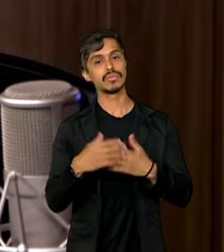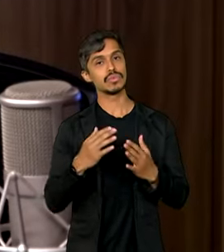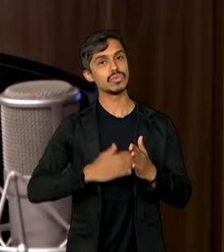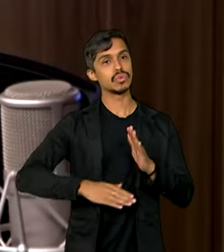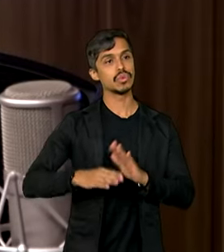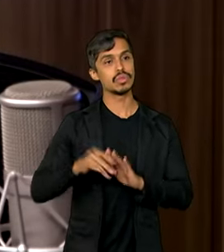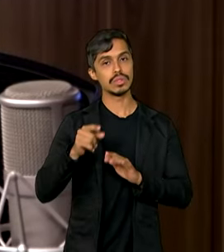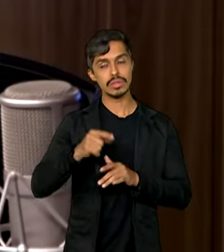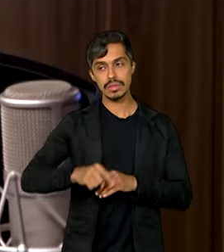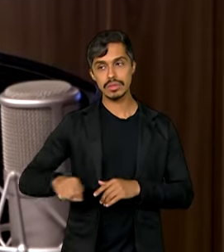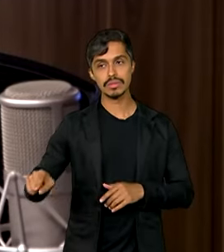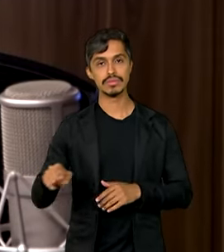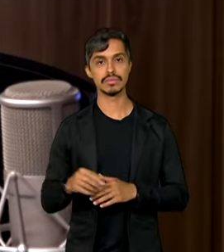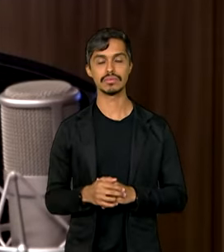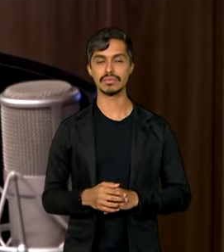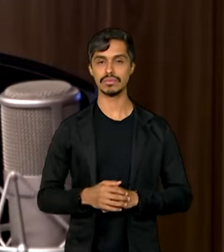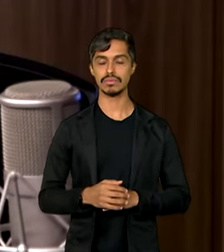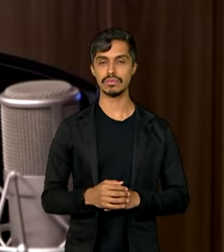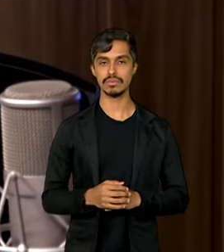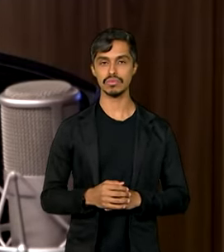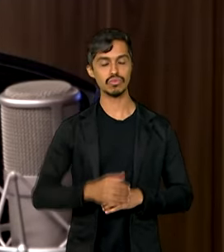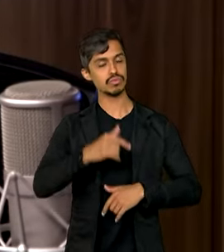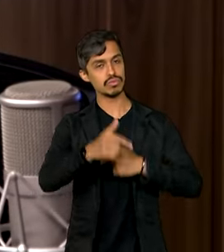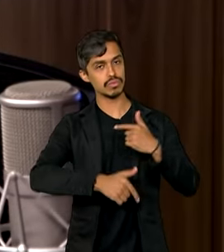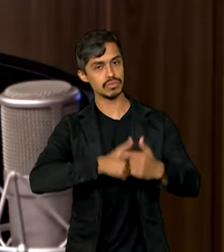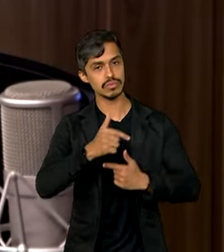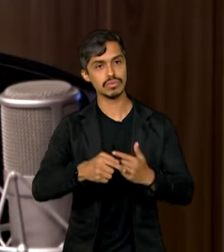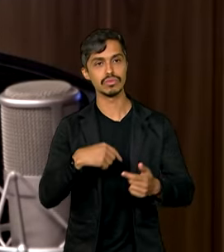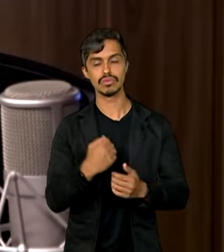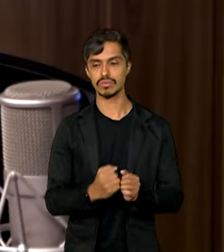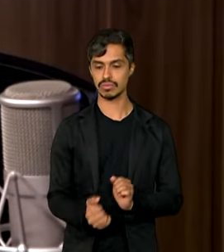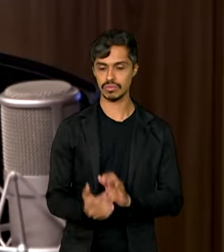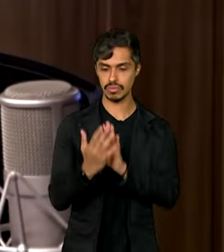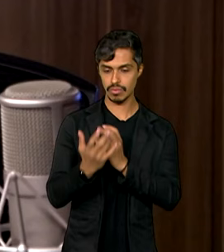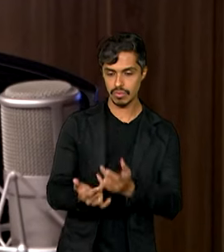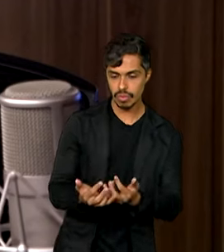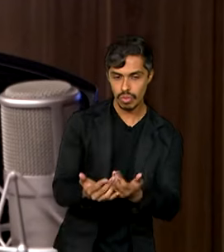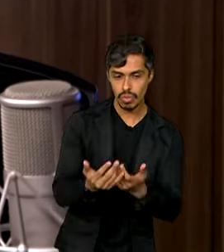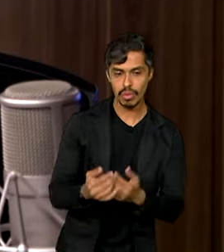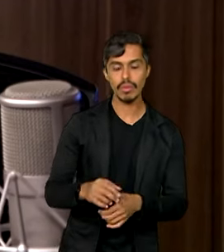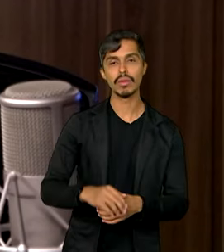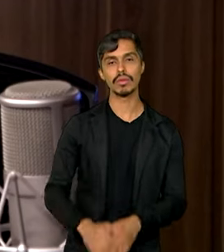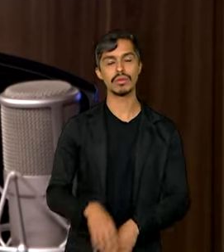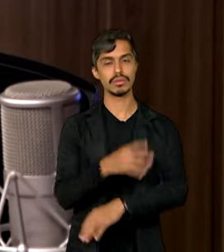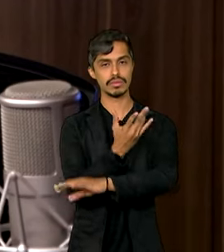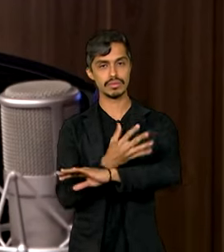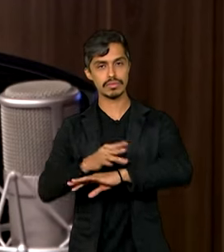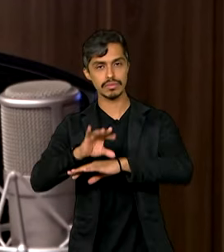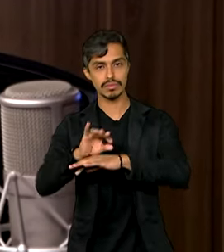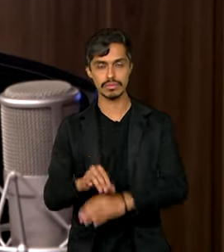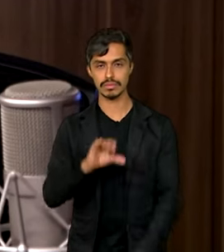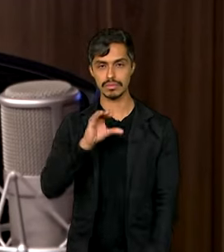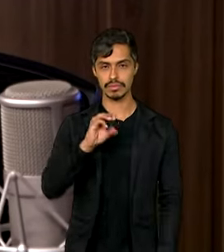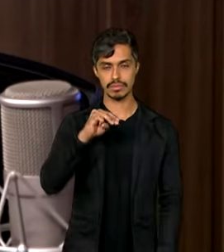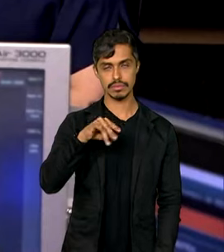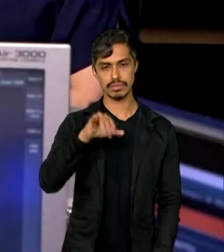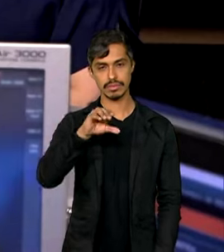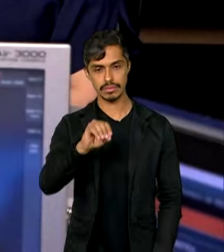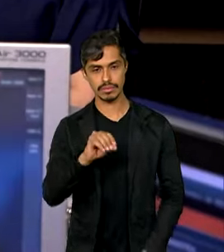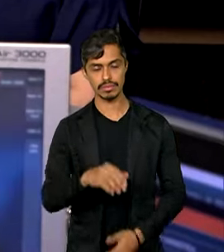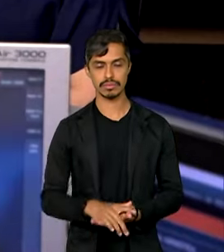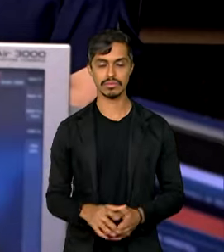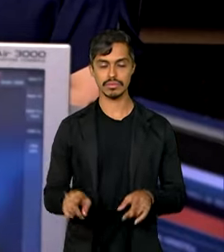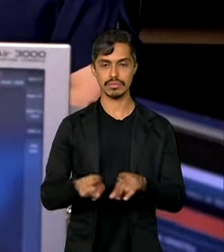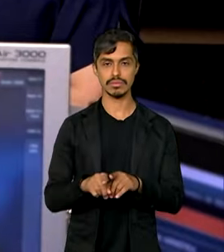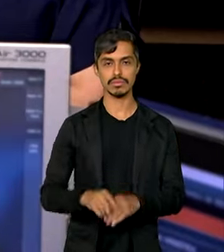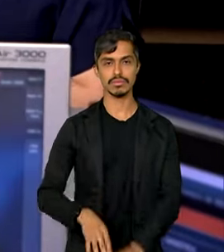o trabalho que vem sendo feito de enfrentamento do fogo pelo Ibama, pelo ICMBio, pelo Corpo de Bombeiro dos